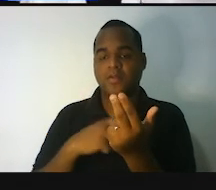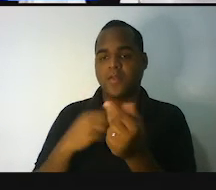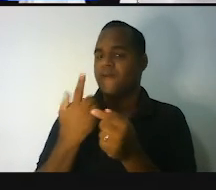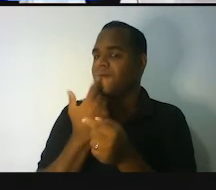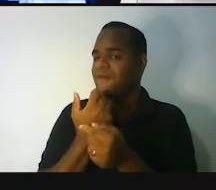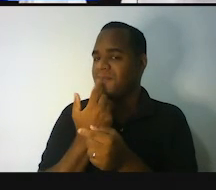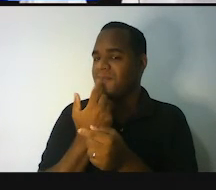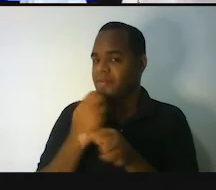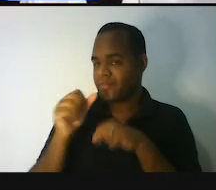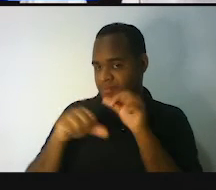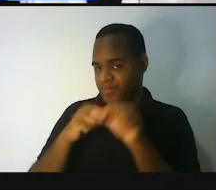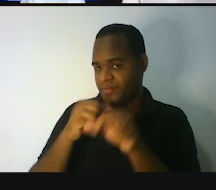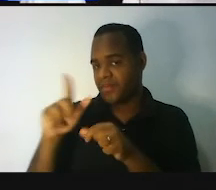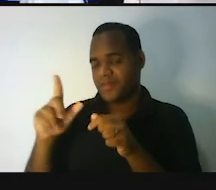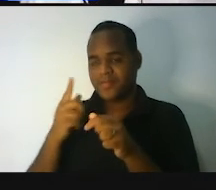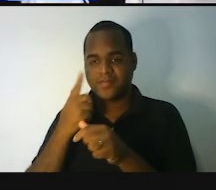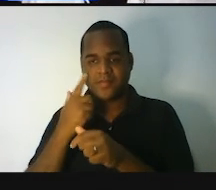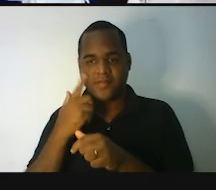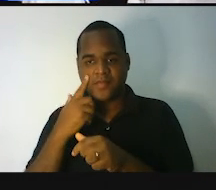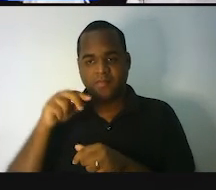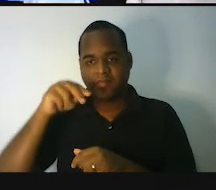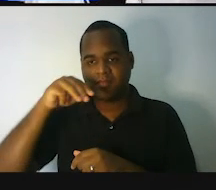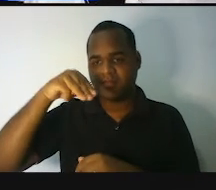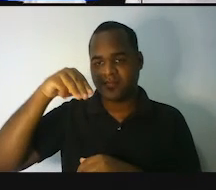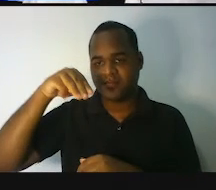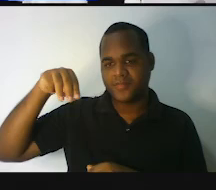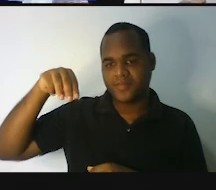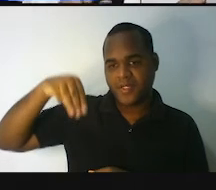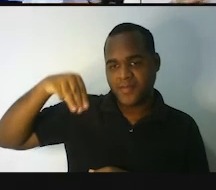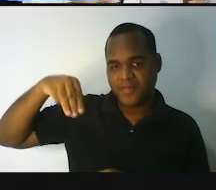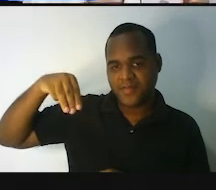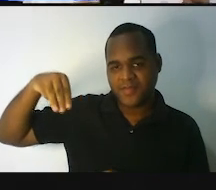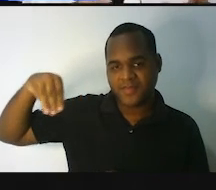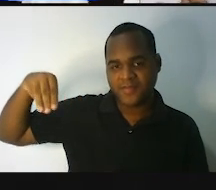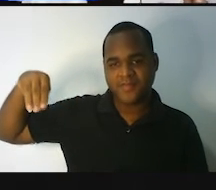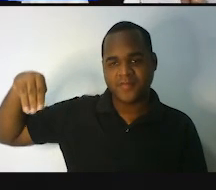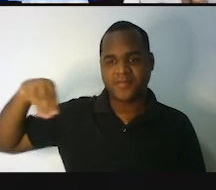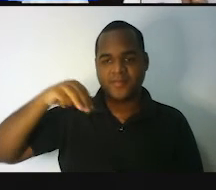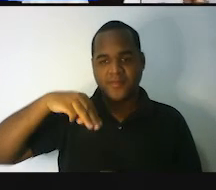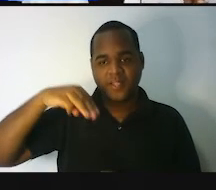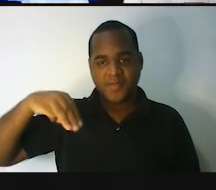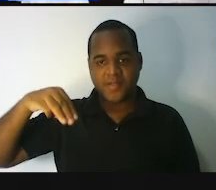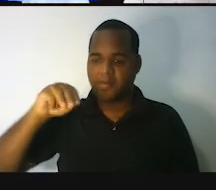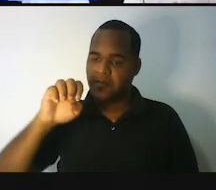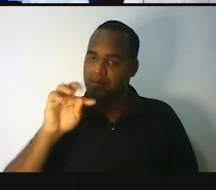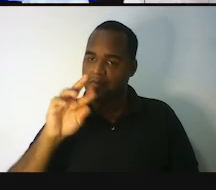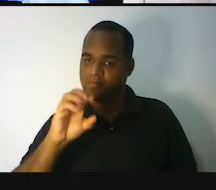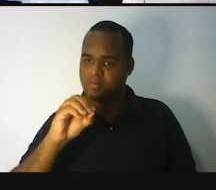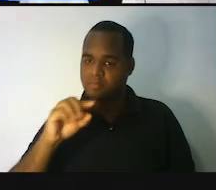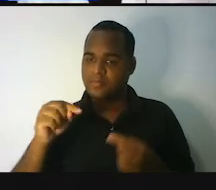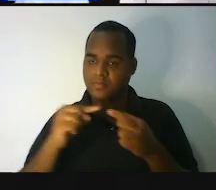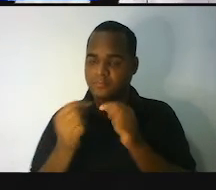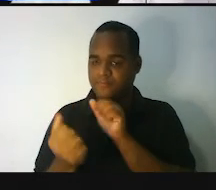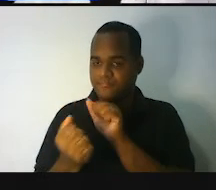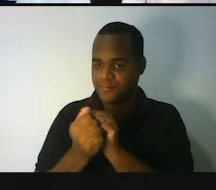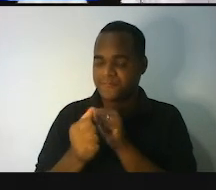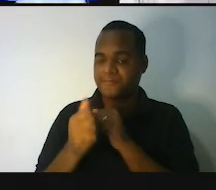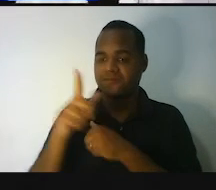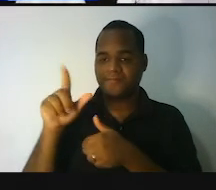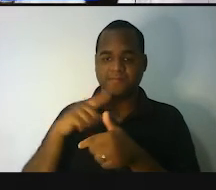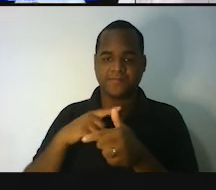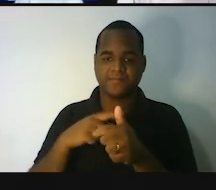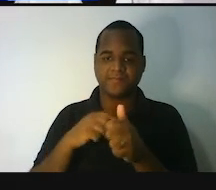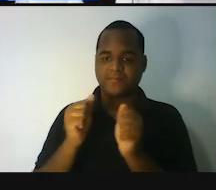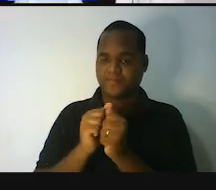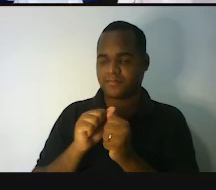Coloquei eles de vermelho. Peguei aqueles M ali, ó. Os M ali é de metro. E juntei eles do